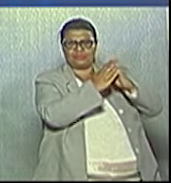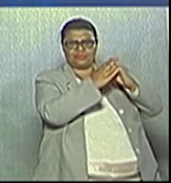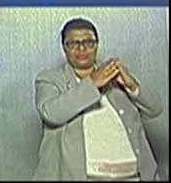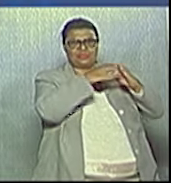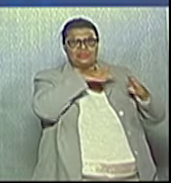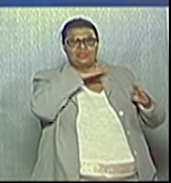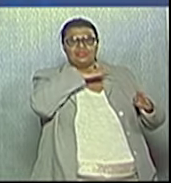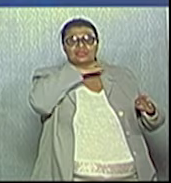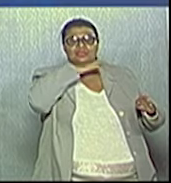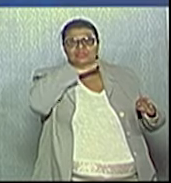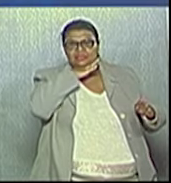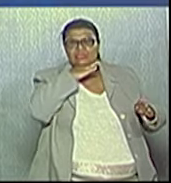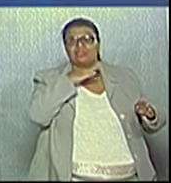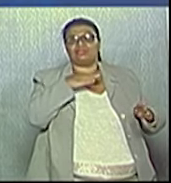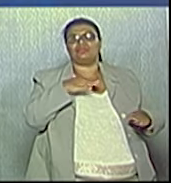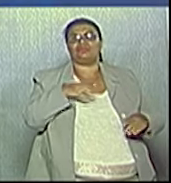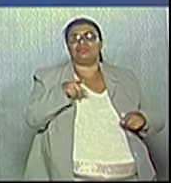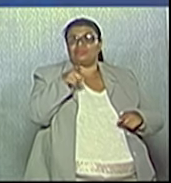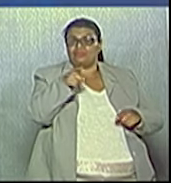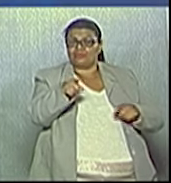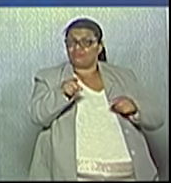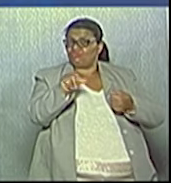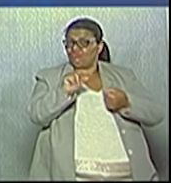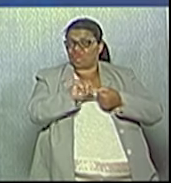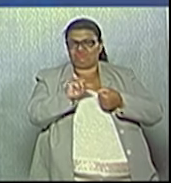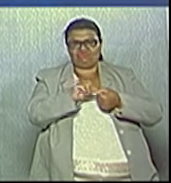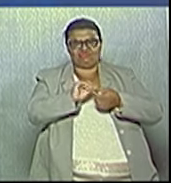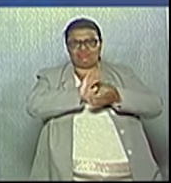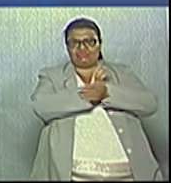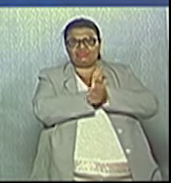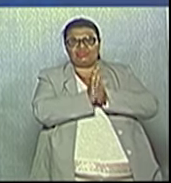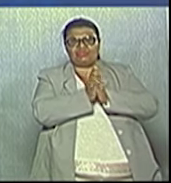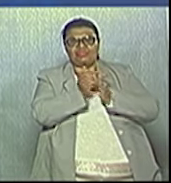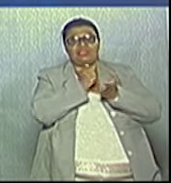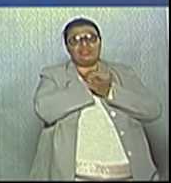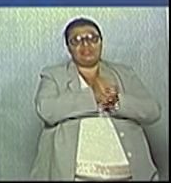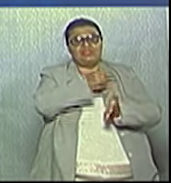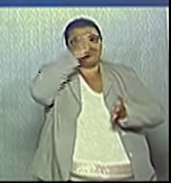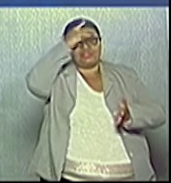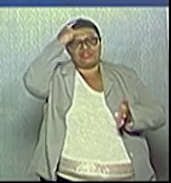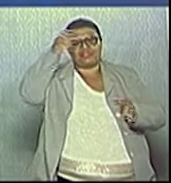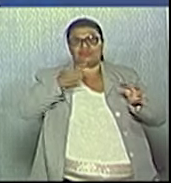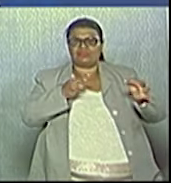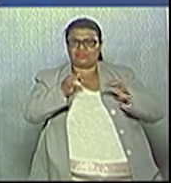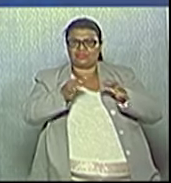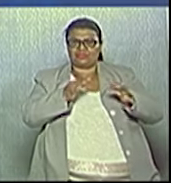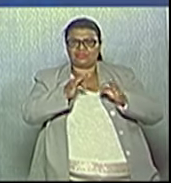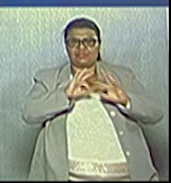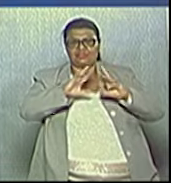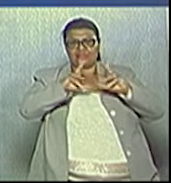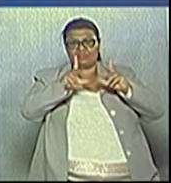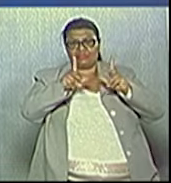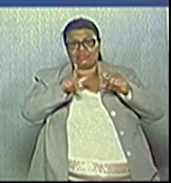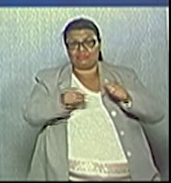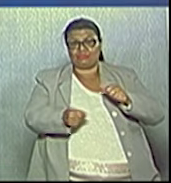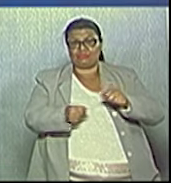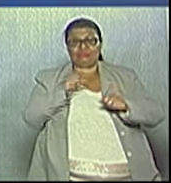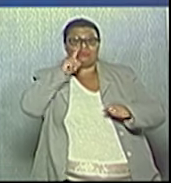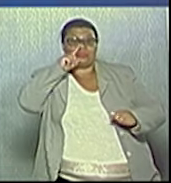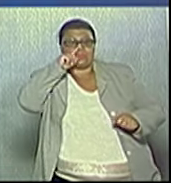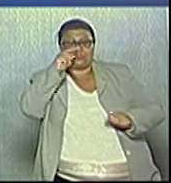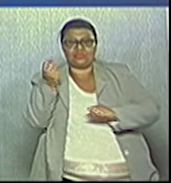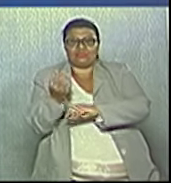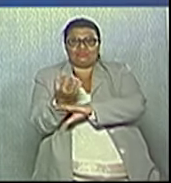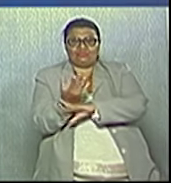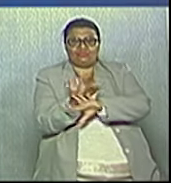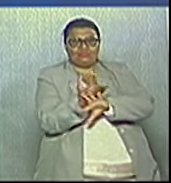subsecretário de Estado, não foi capaz de melhorar a condição do fórum, que até hoje não tem acessibilidade, bota em risco de incêndio, inclusive, todos que o